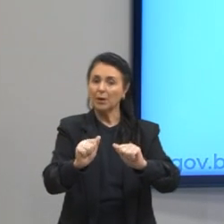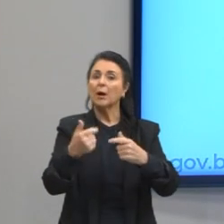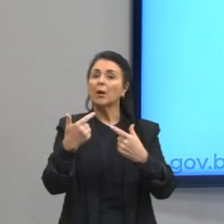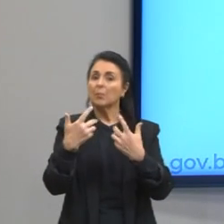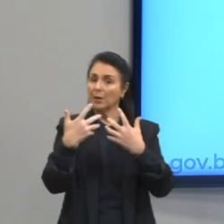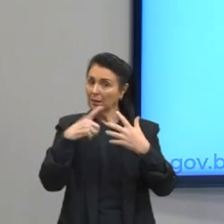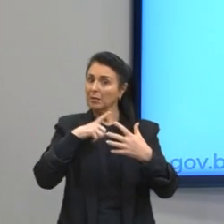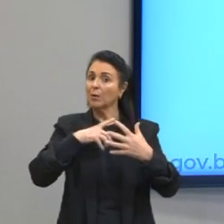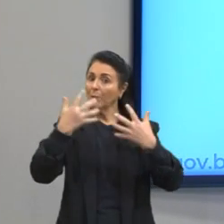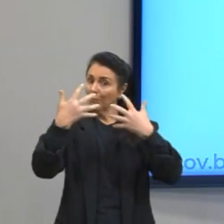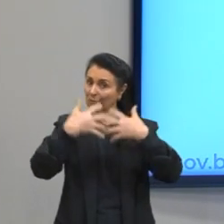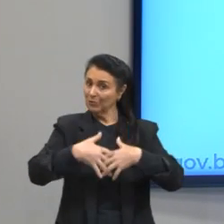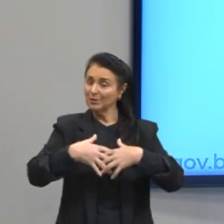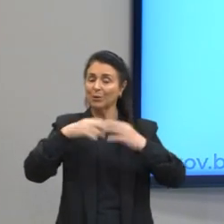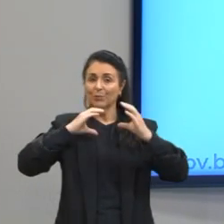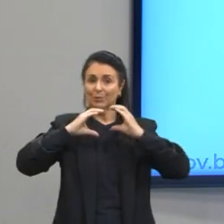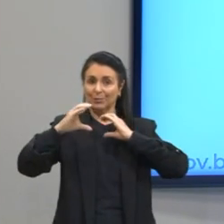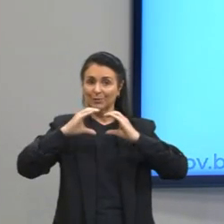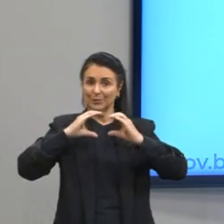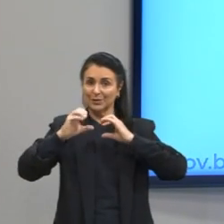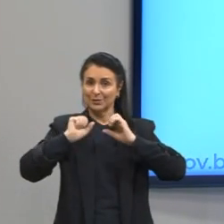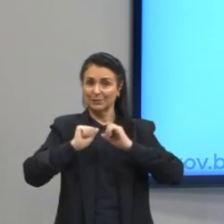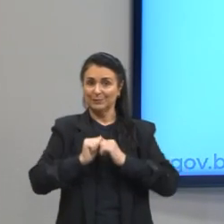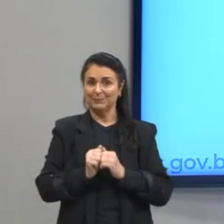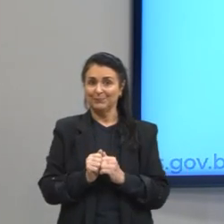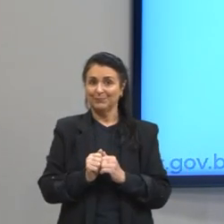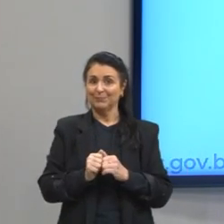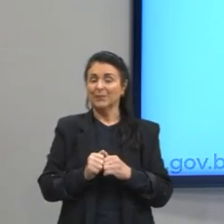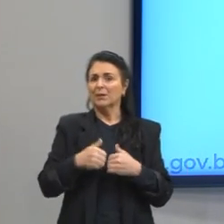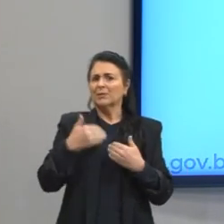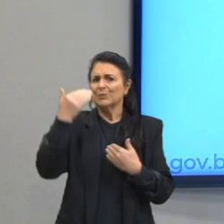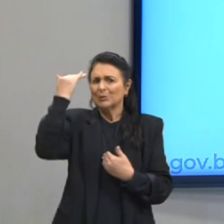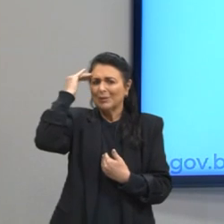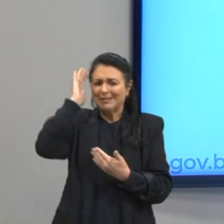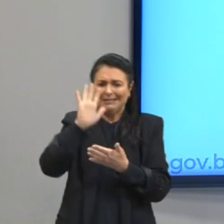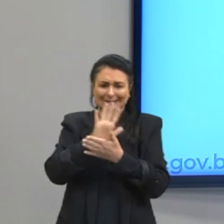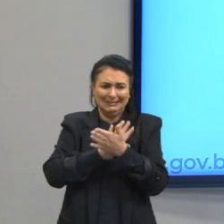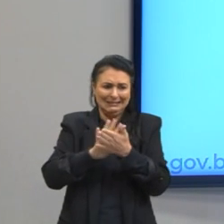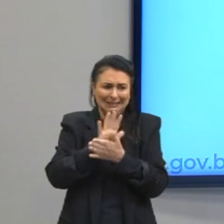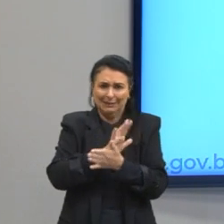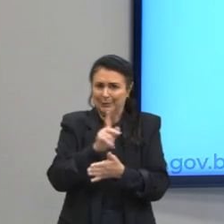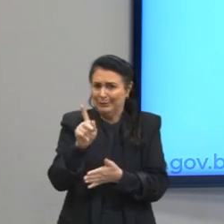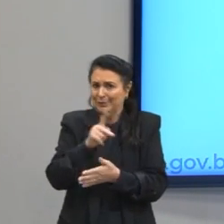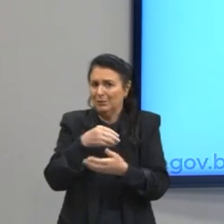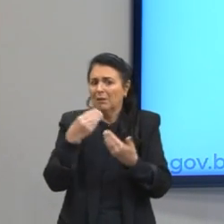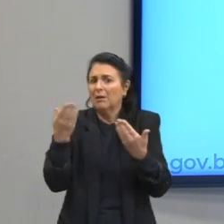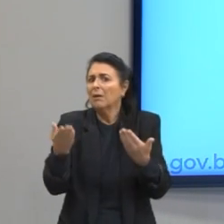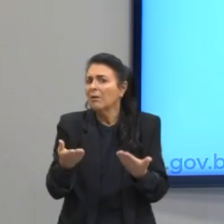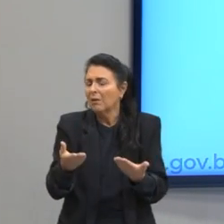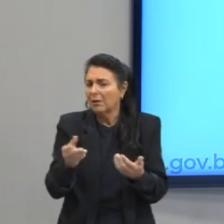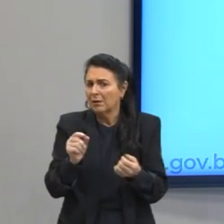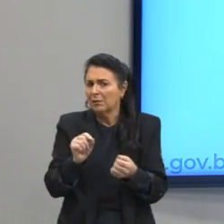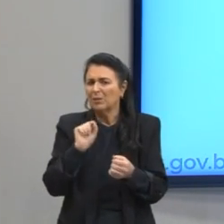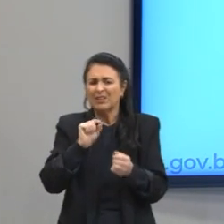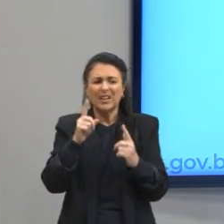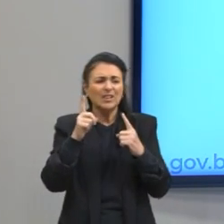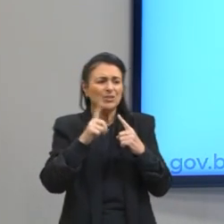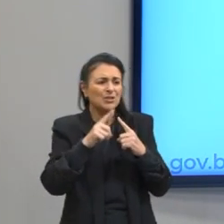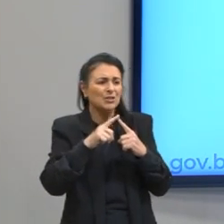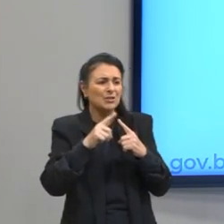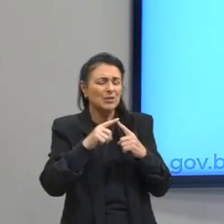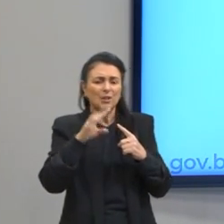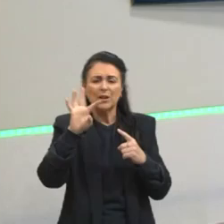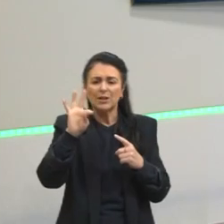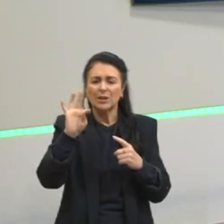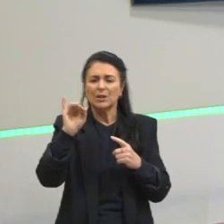comunicativa. Bom, não entendi nada até agora, professora. O é a tipologia textual? Vamos